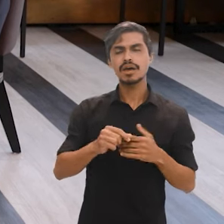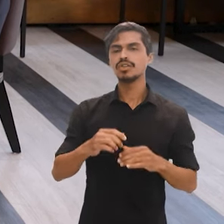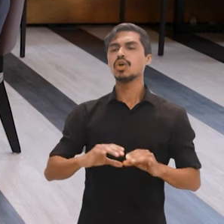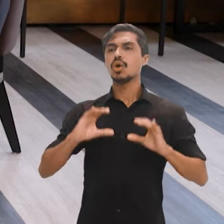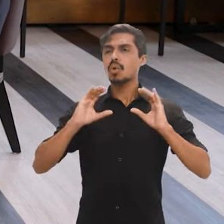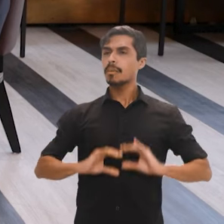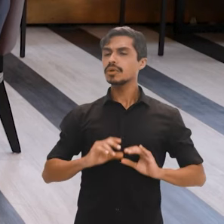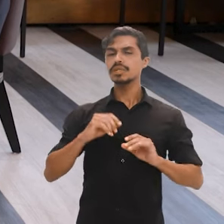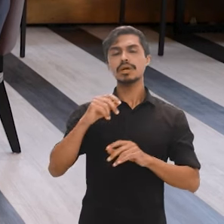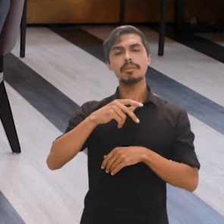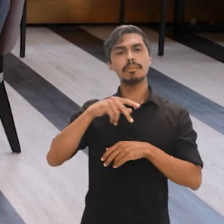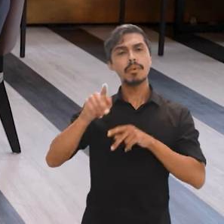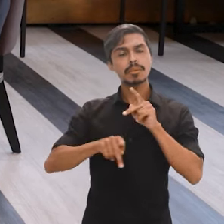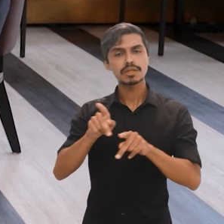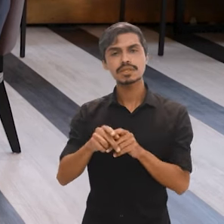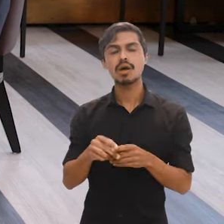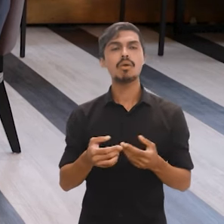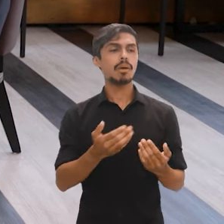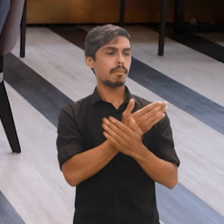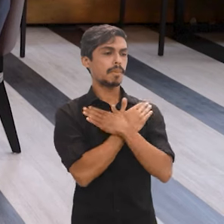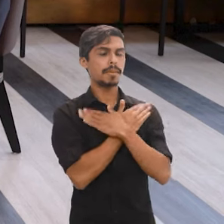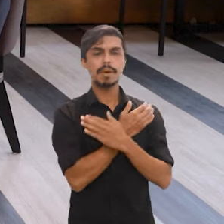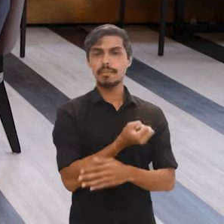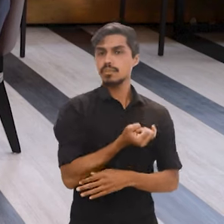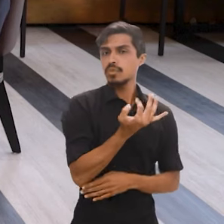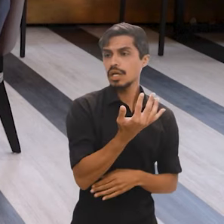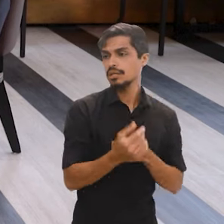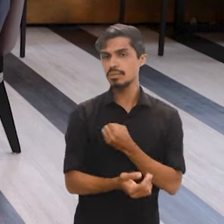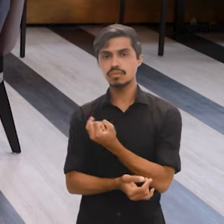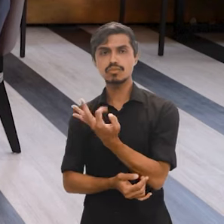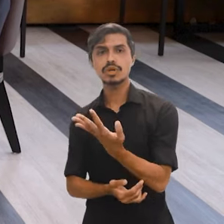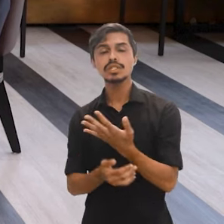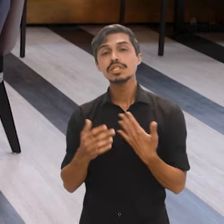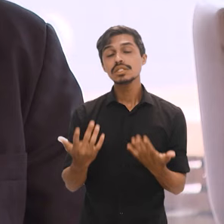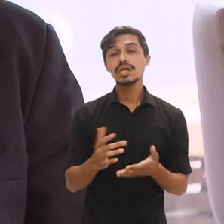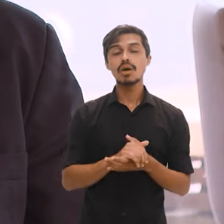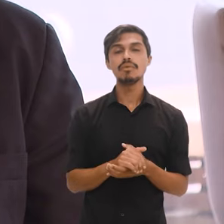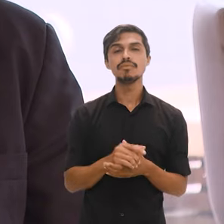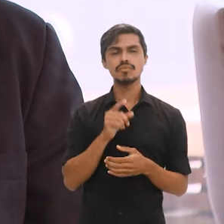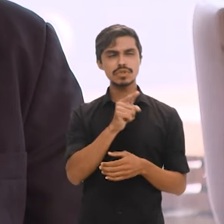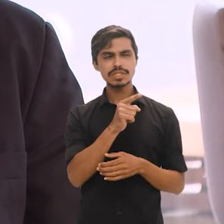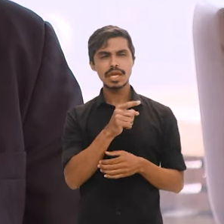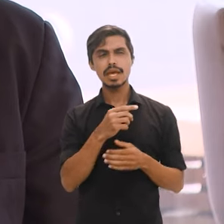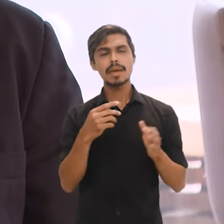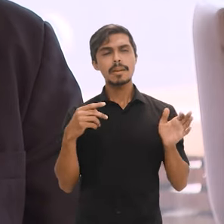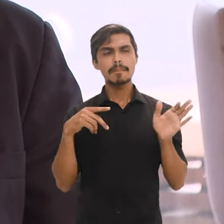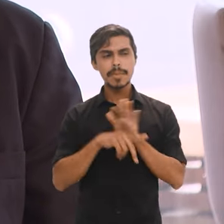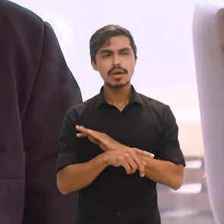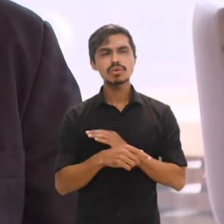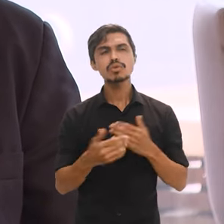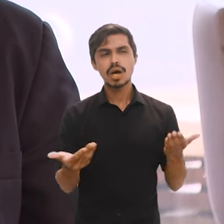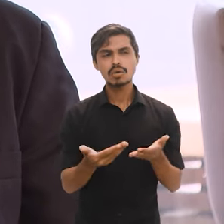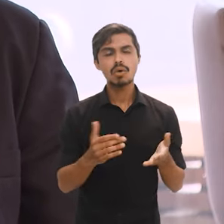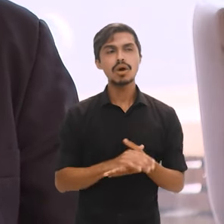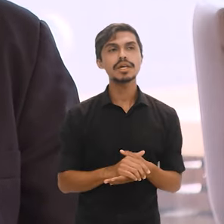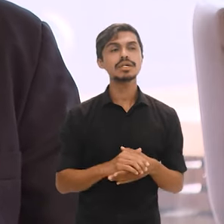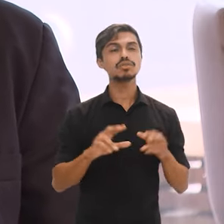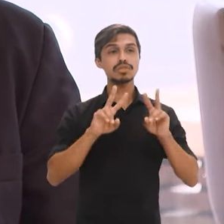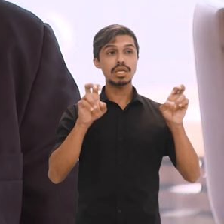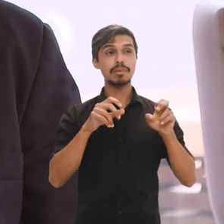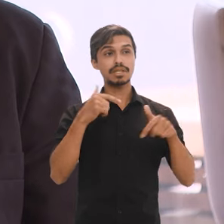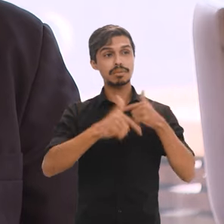comportamento da população, o tamanho do desemprego, e até mesmo essa informação que você levantou da divulgação a respeito dos